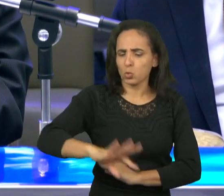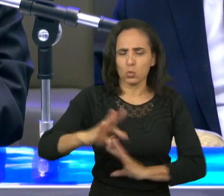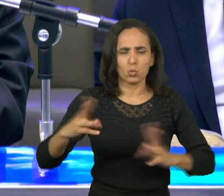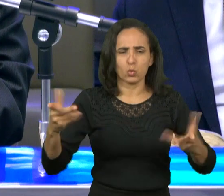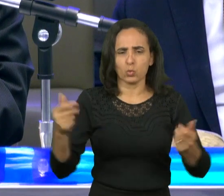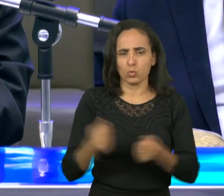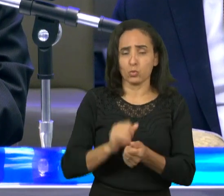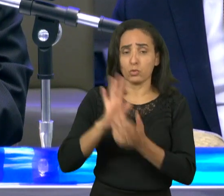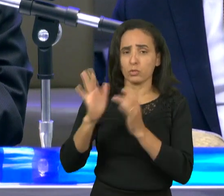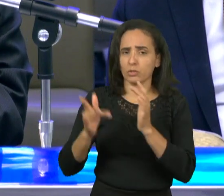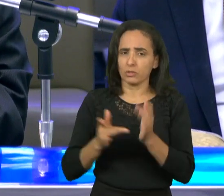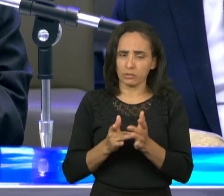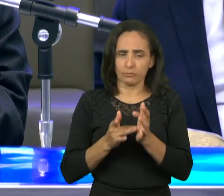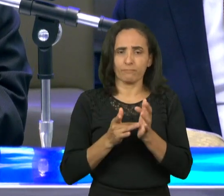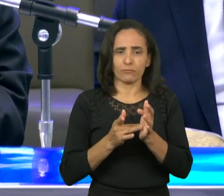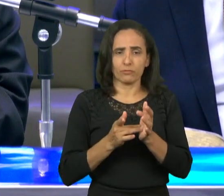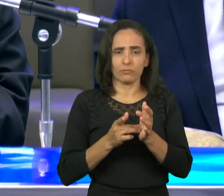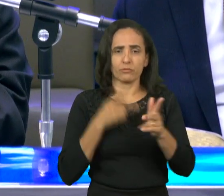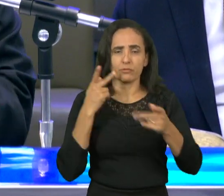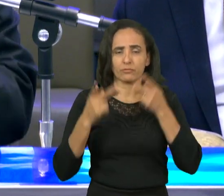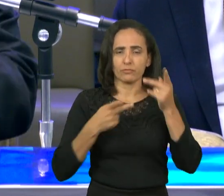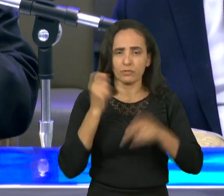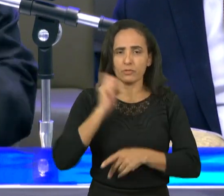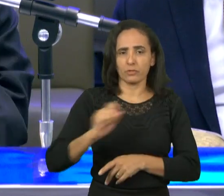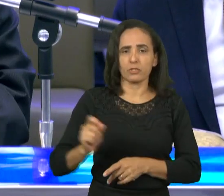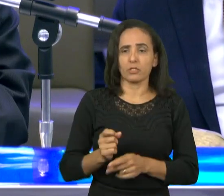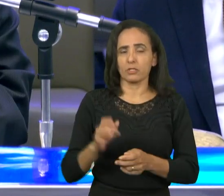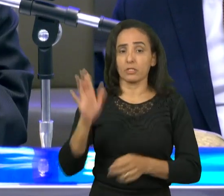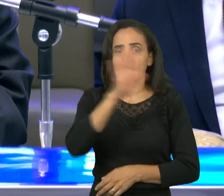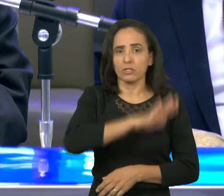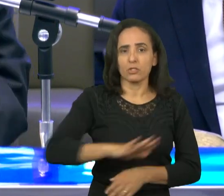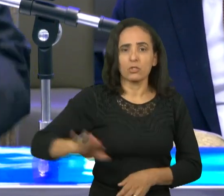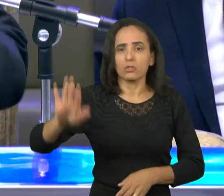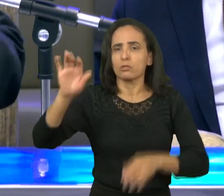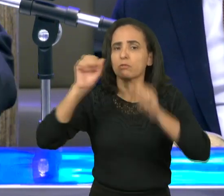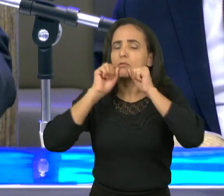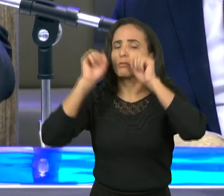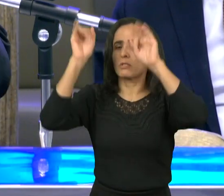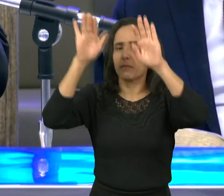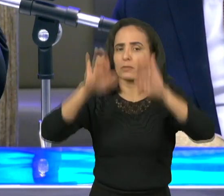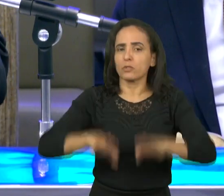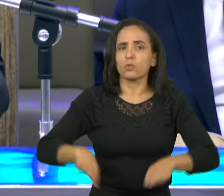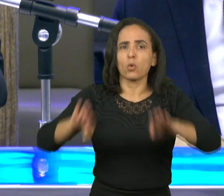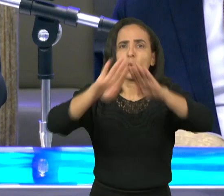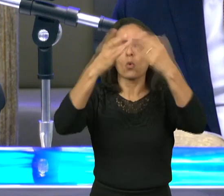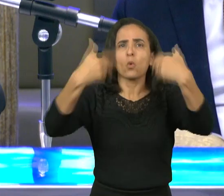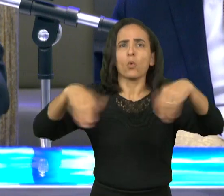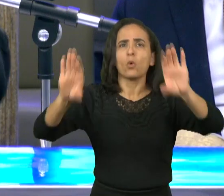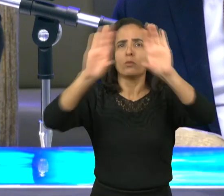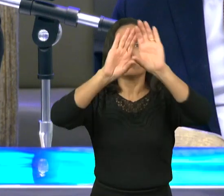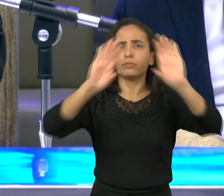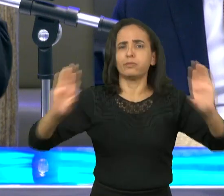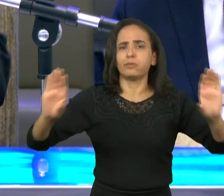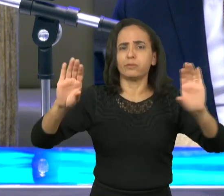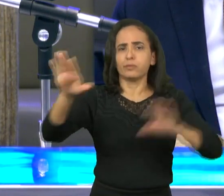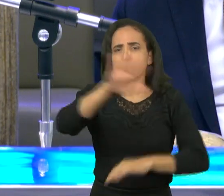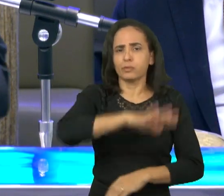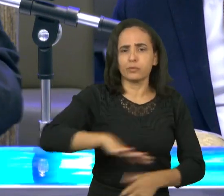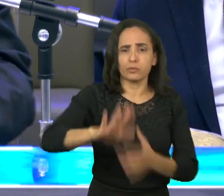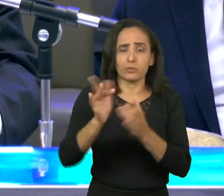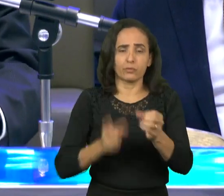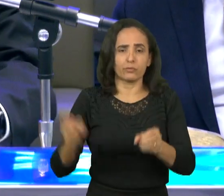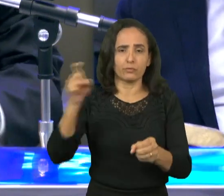Senhor diz que abriu a porta e ninguém a pode fechar. A igreja do arrebatamento. Em